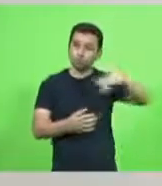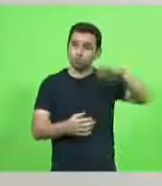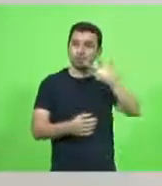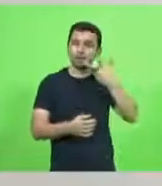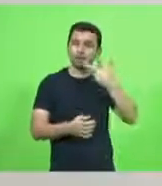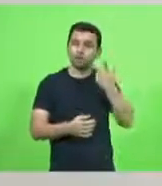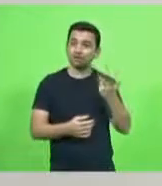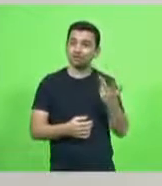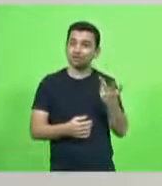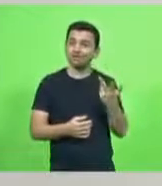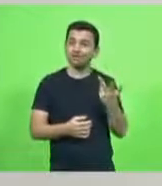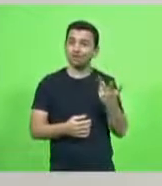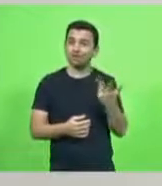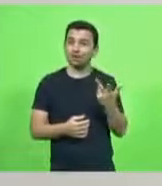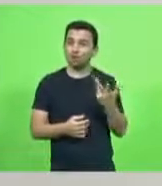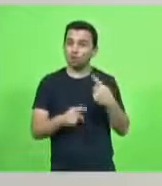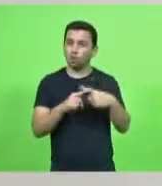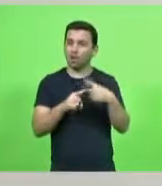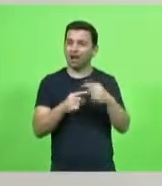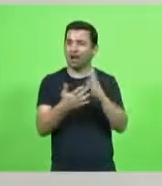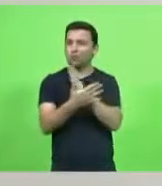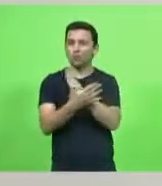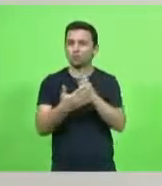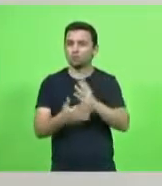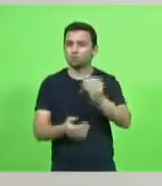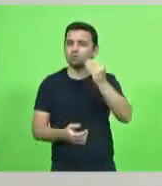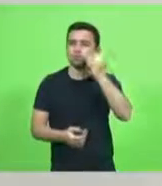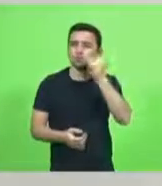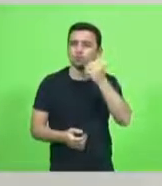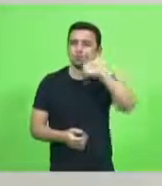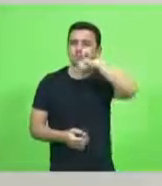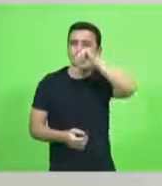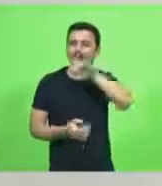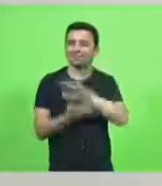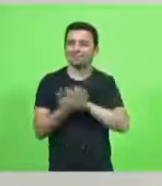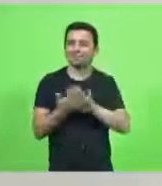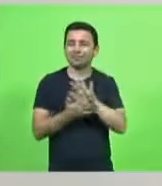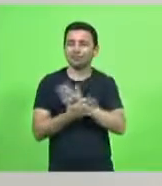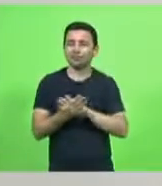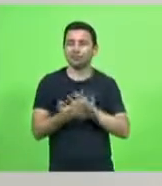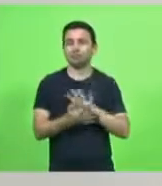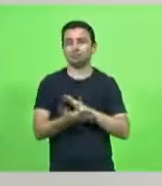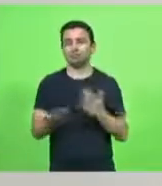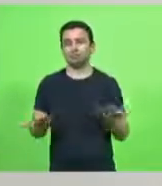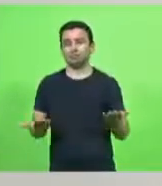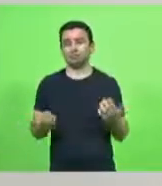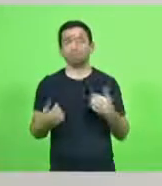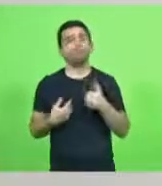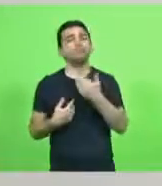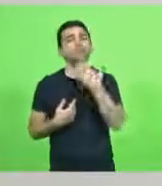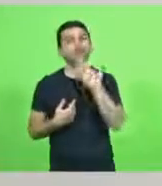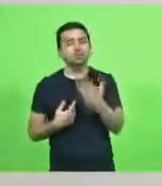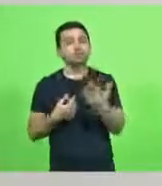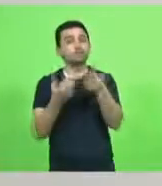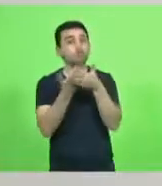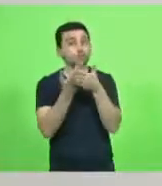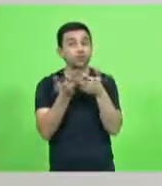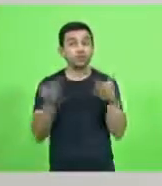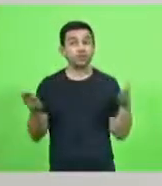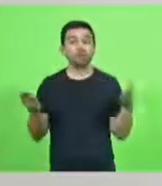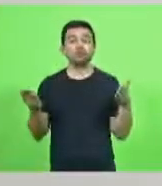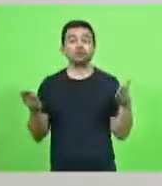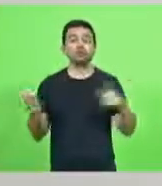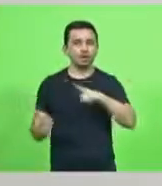teve gente que sequer beija a mãe eu queria fazer um apelo a todos vocês que tem